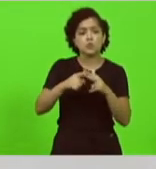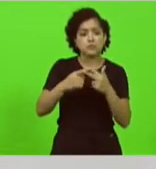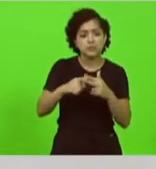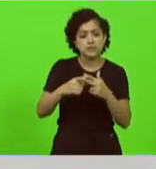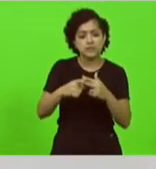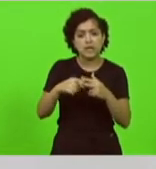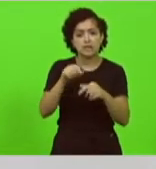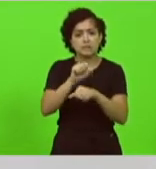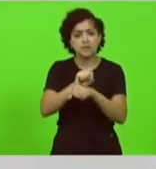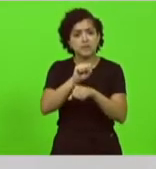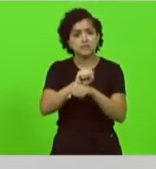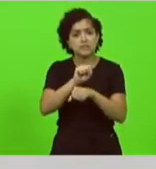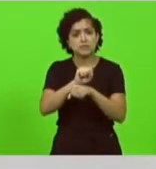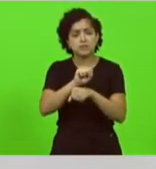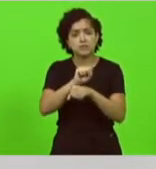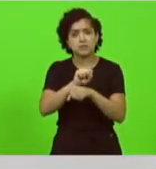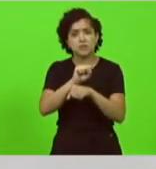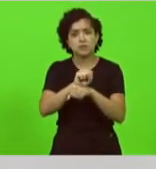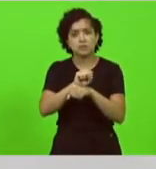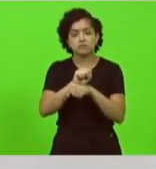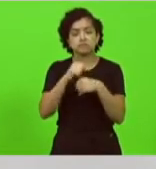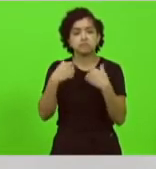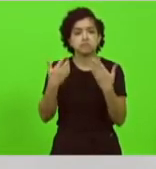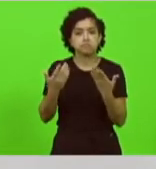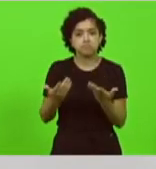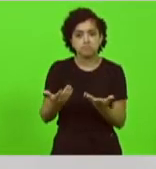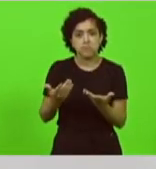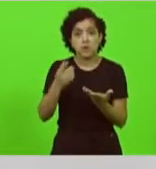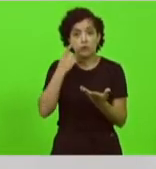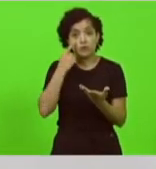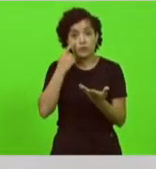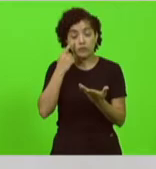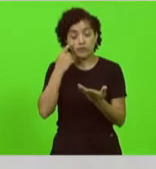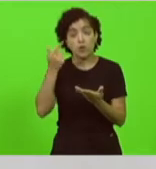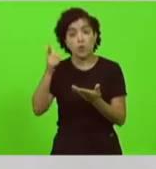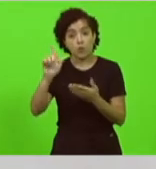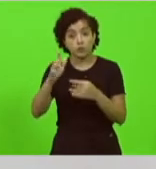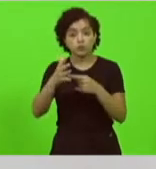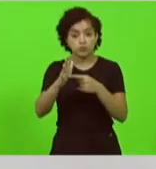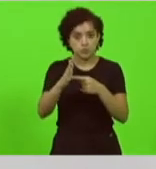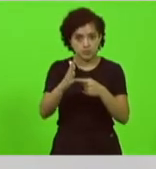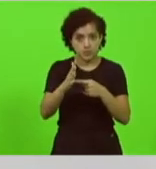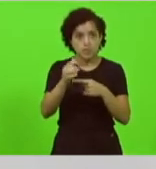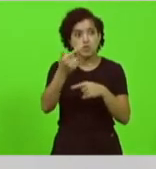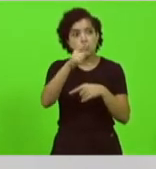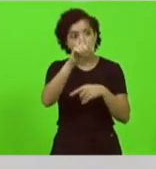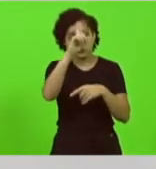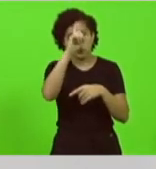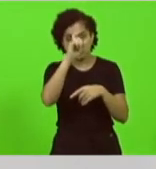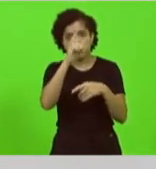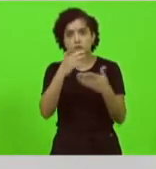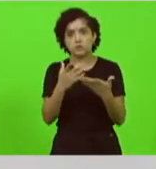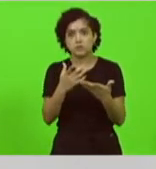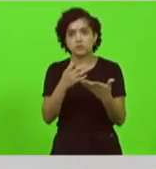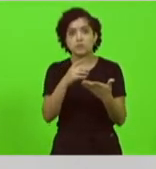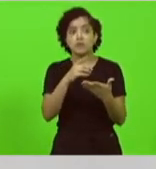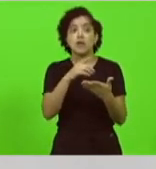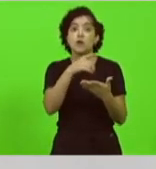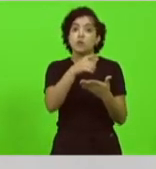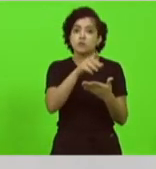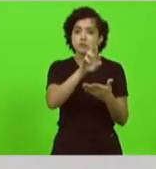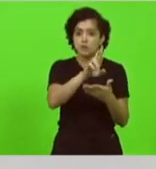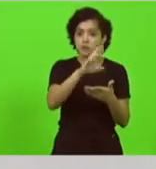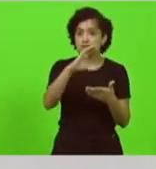deve ser pontual fui verificar a situação dos outros equipamentos iguais em outros hospitais hospital Celso Ramos